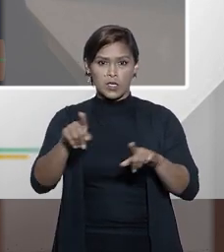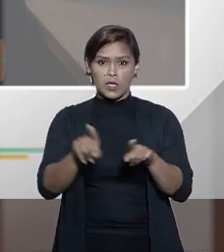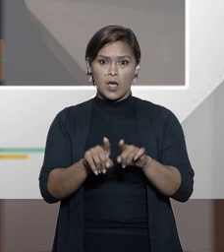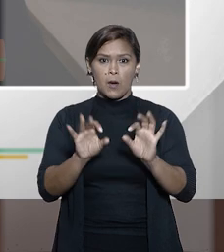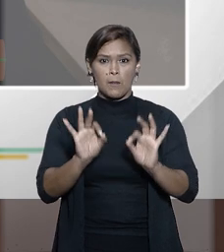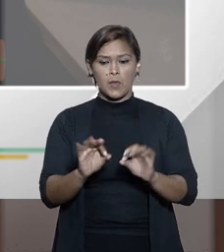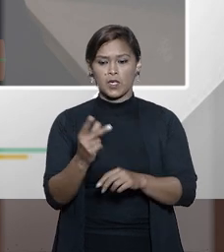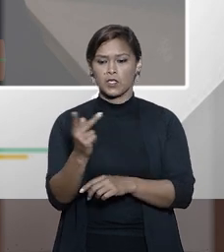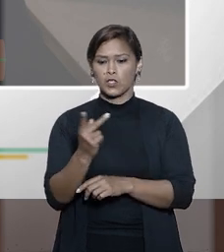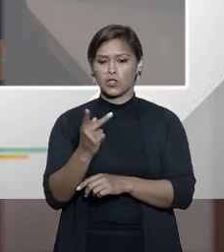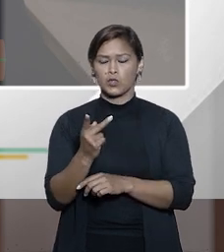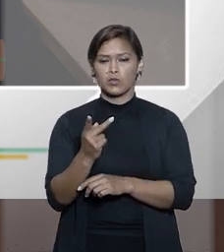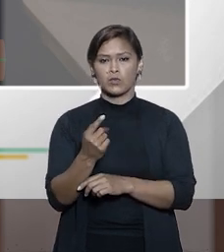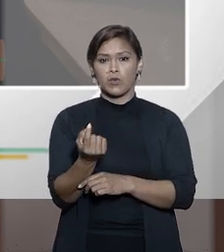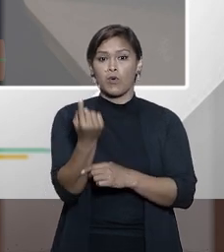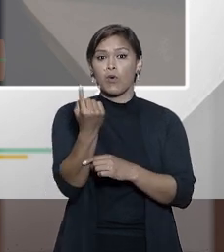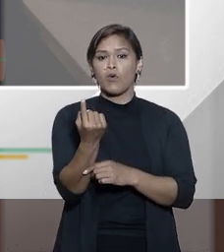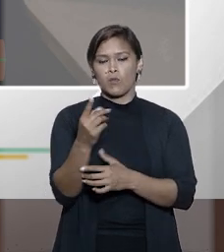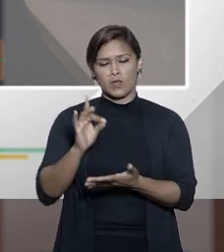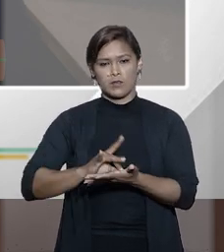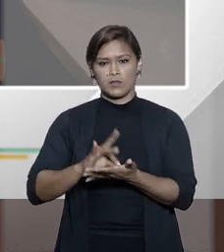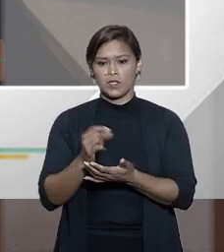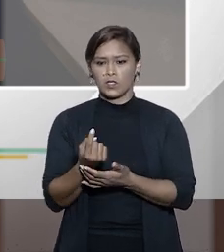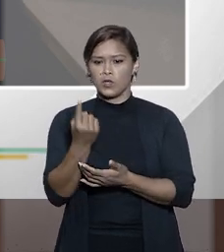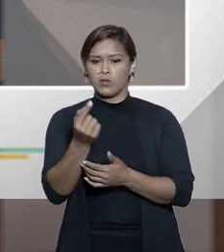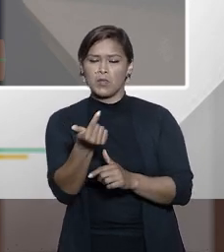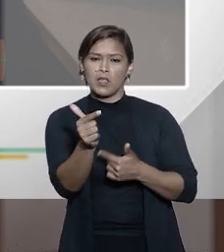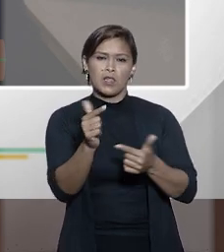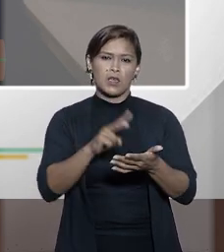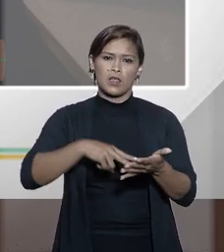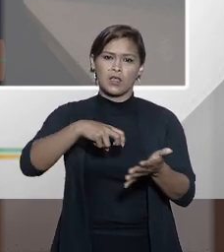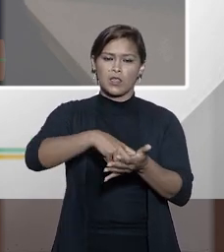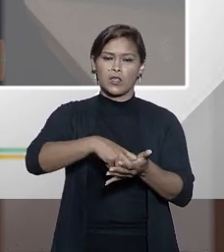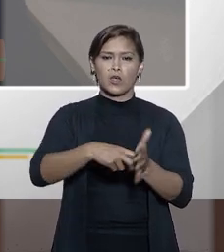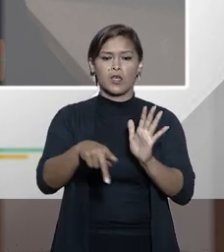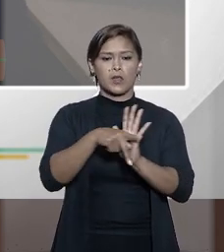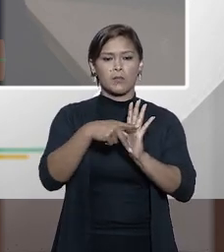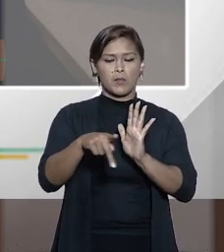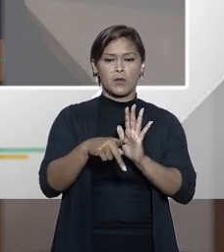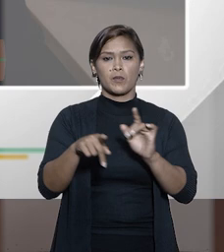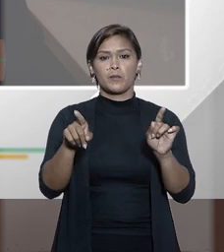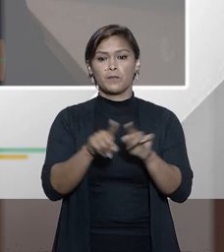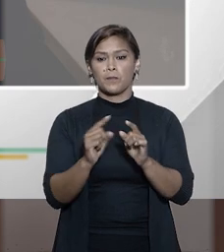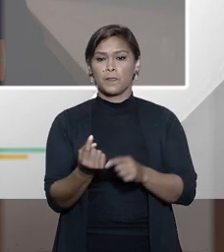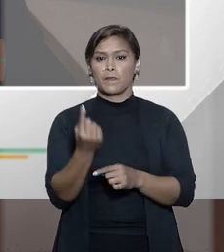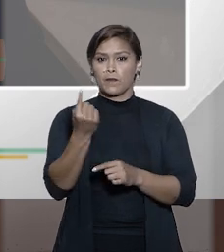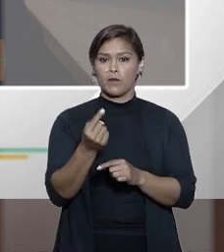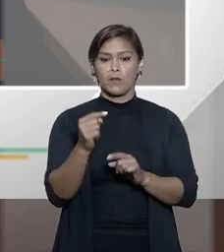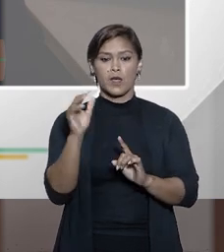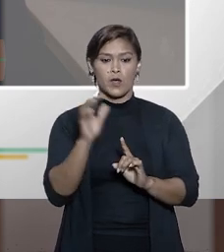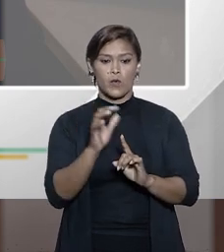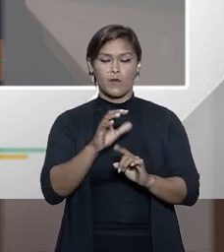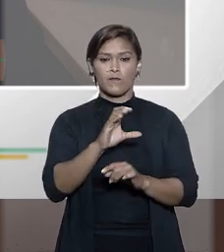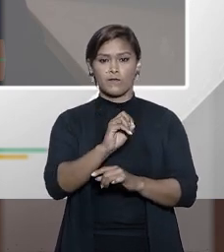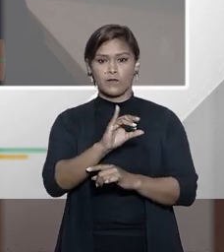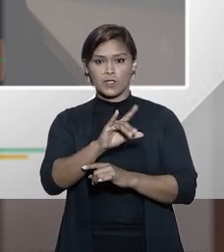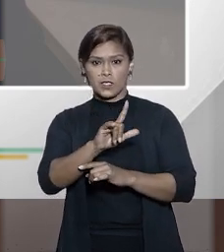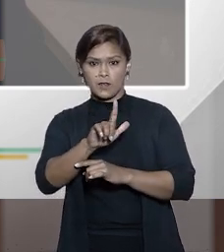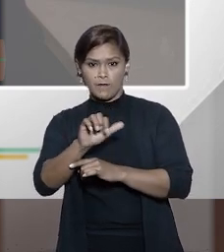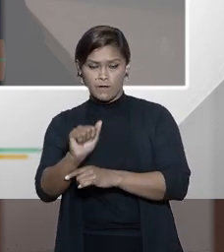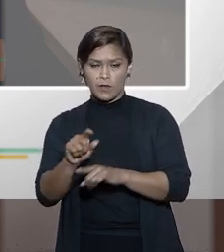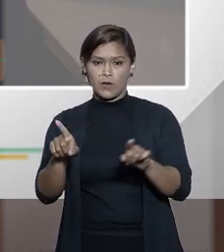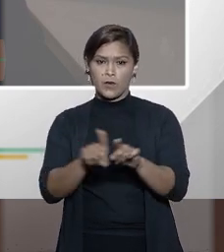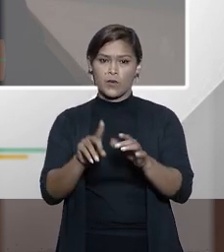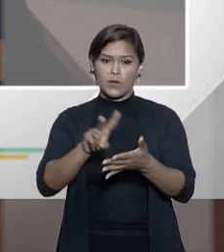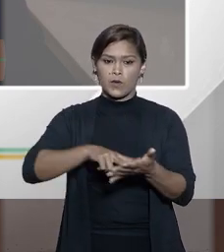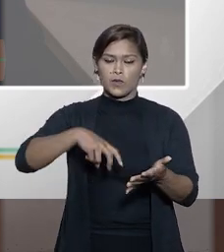para duas finalidades uma finalidade na verdade a outra nem é condenatória penal uma finalidade que é o efeito civil da sentença penal